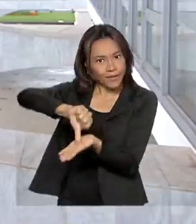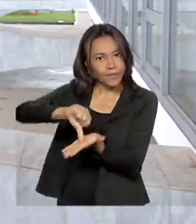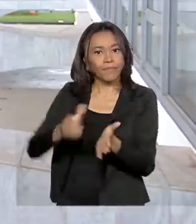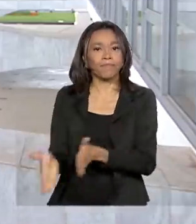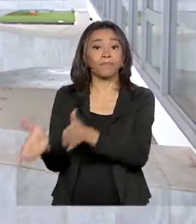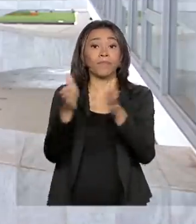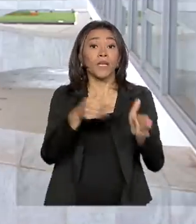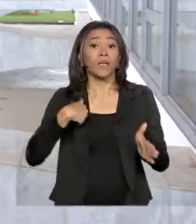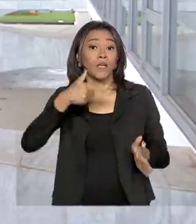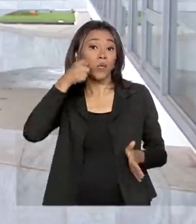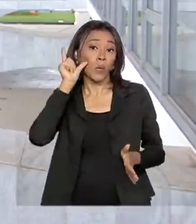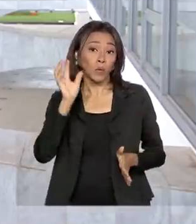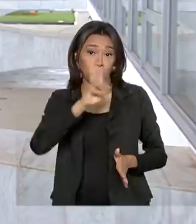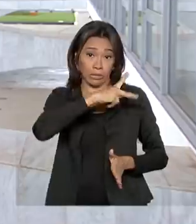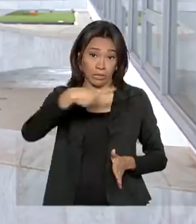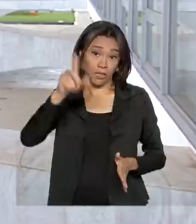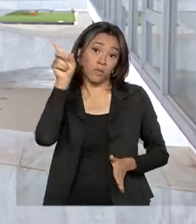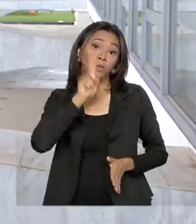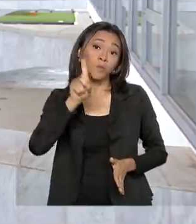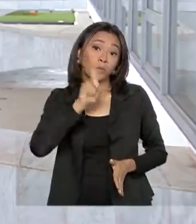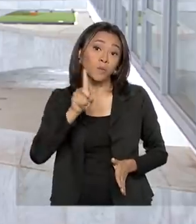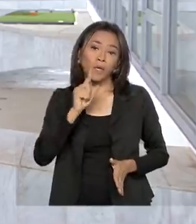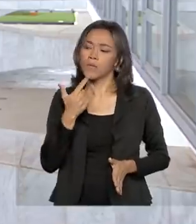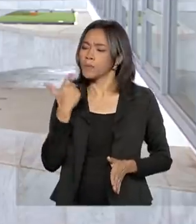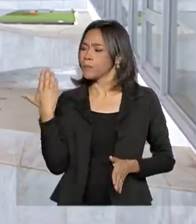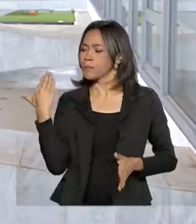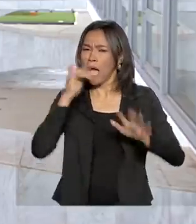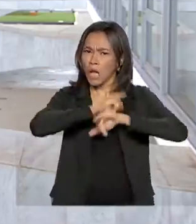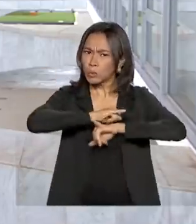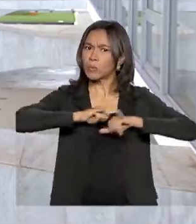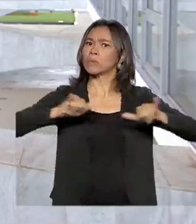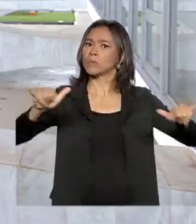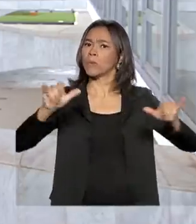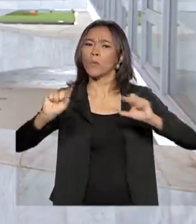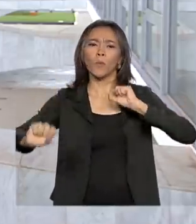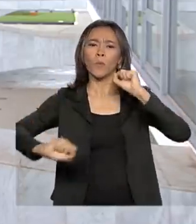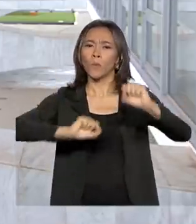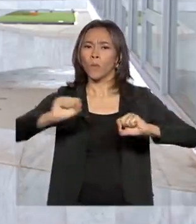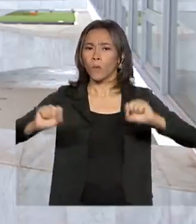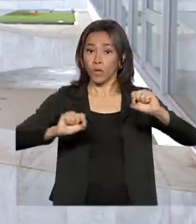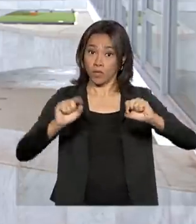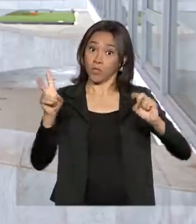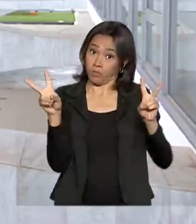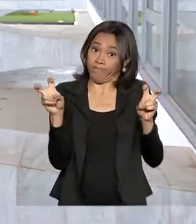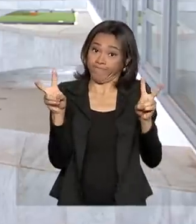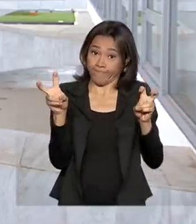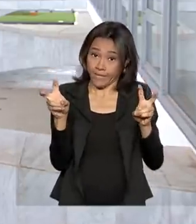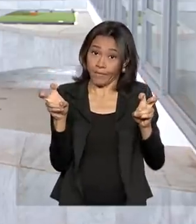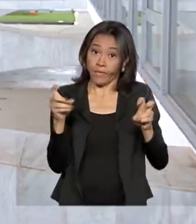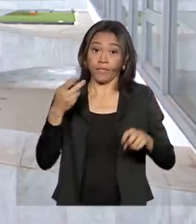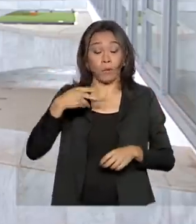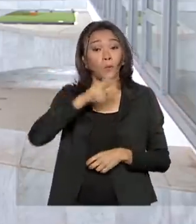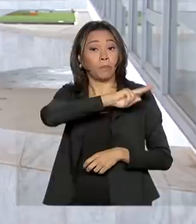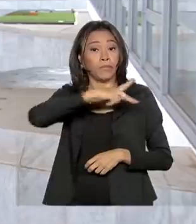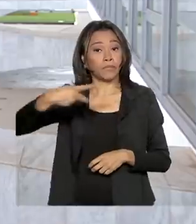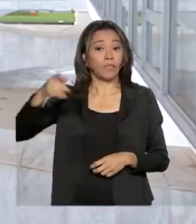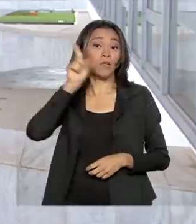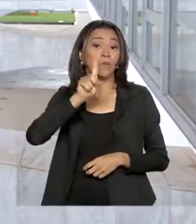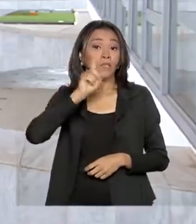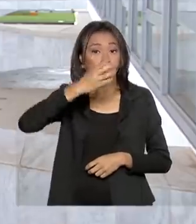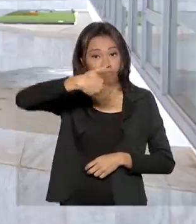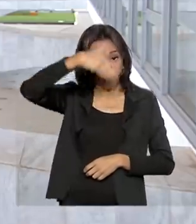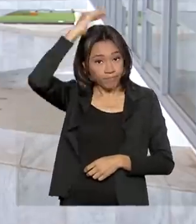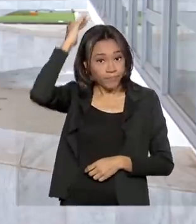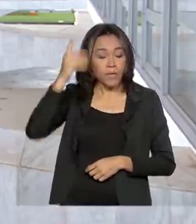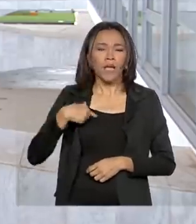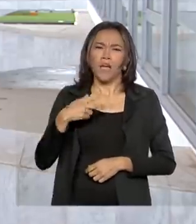presidente norte-americano fez um pronunciamento comentando sobre este assunto. Donald Trump decidiu reduzir a